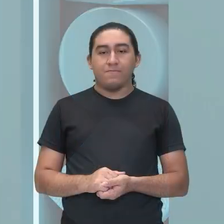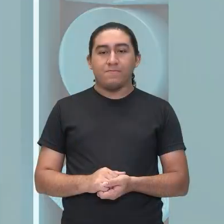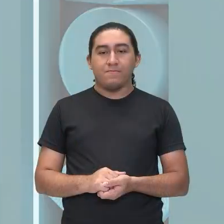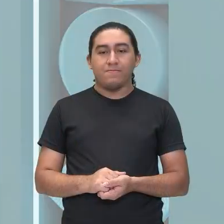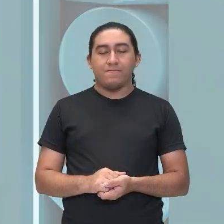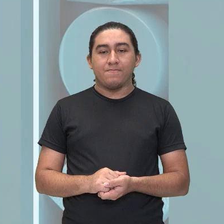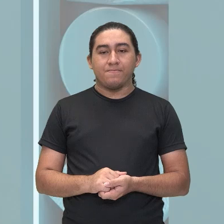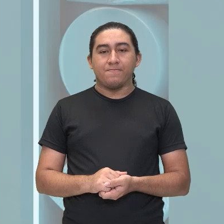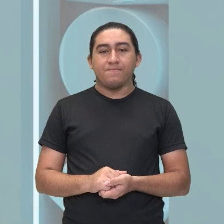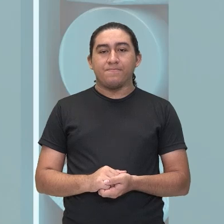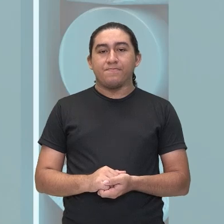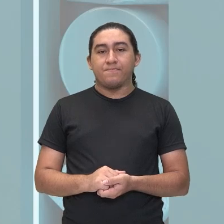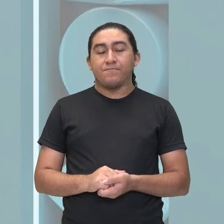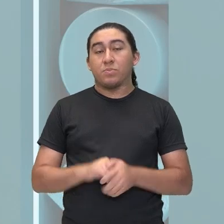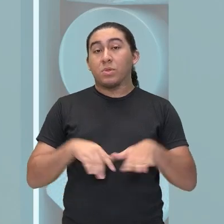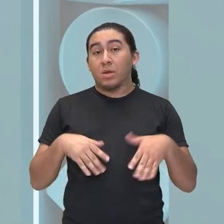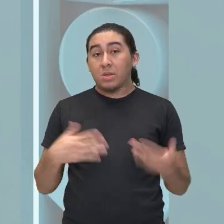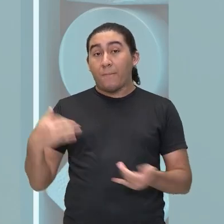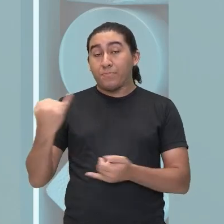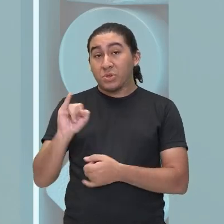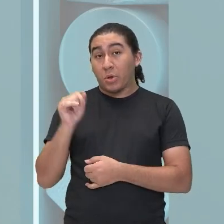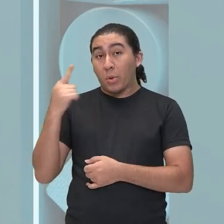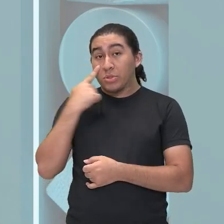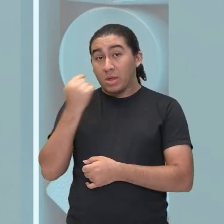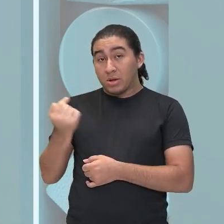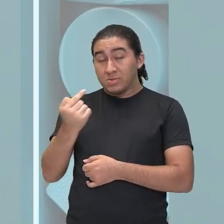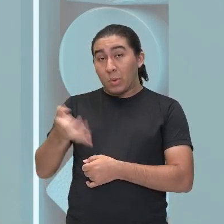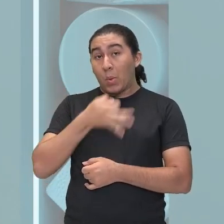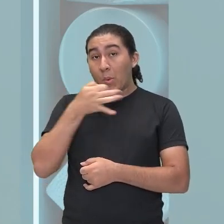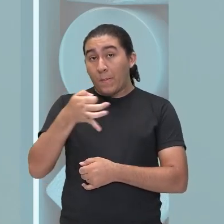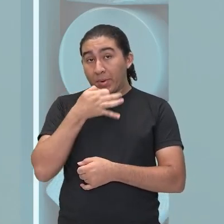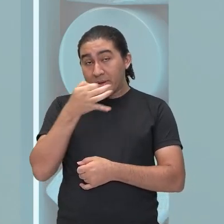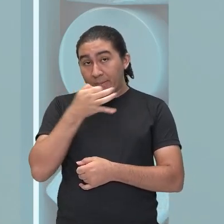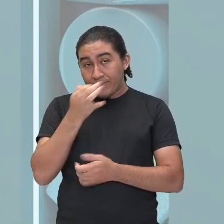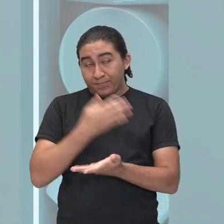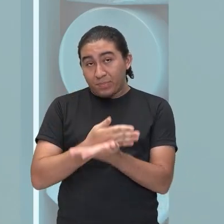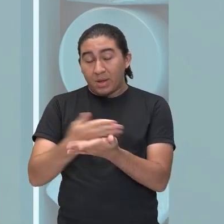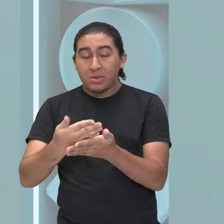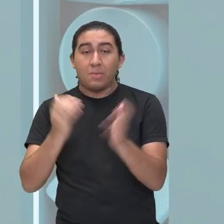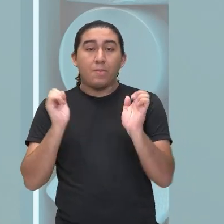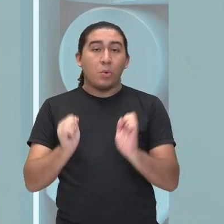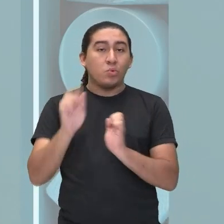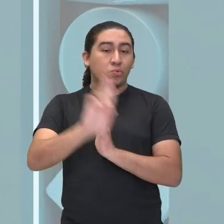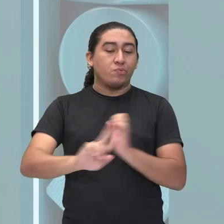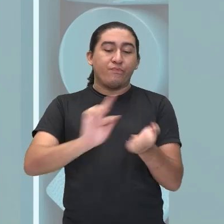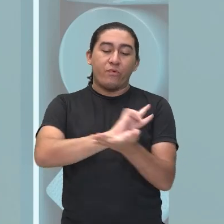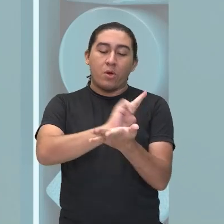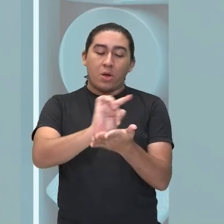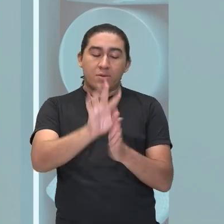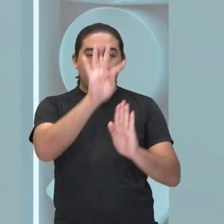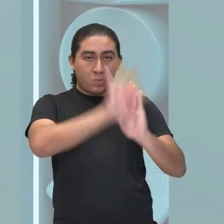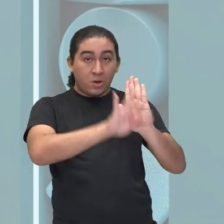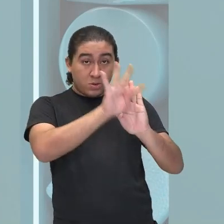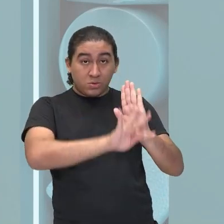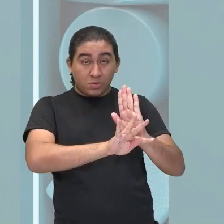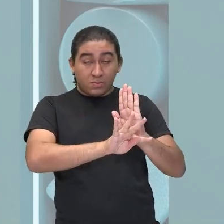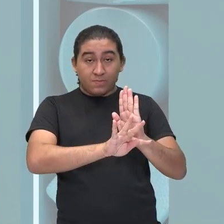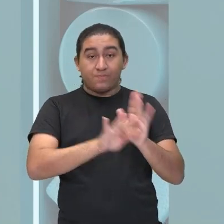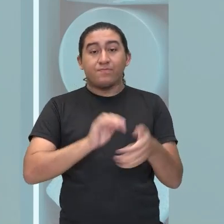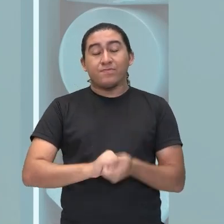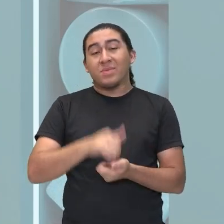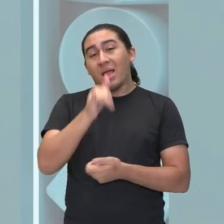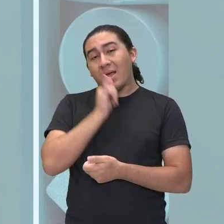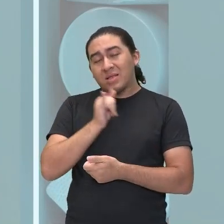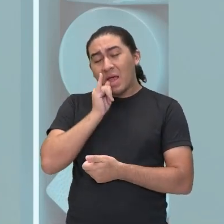Quando queremos expor uma opinião, nós podemos fazer uso de diversos textos, como uma resenha,